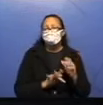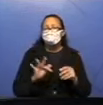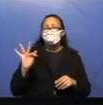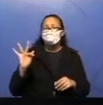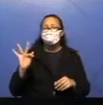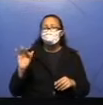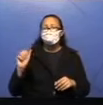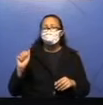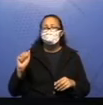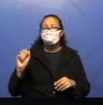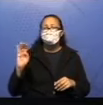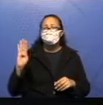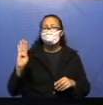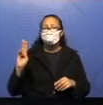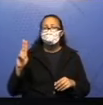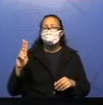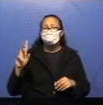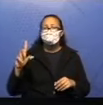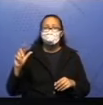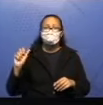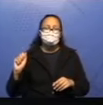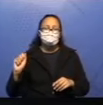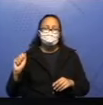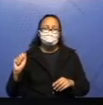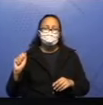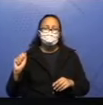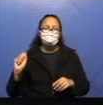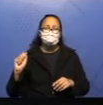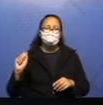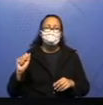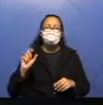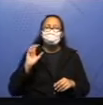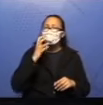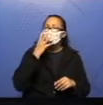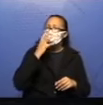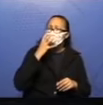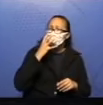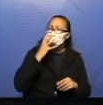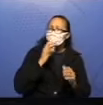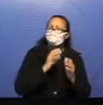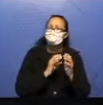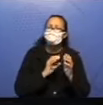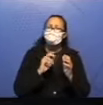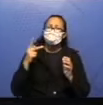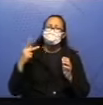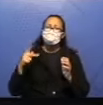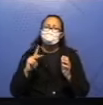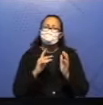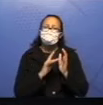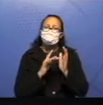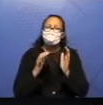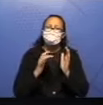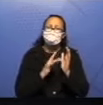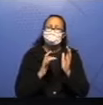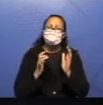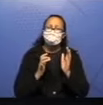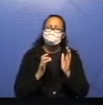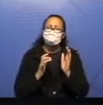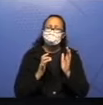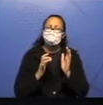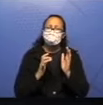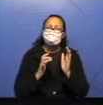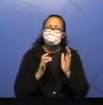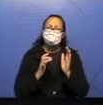reescrita. O cão e seu reflexo. Um cão estava se sentindo muito orgulhoso de si mesmo. Achar um